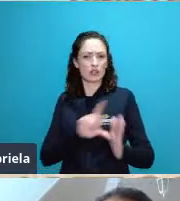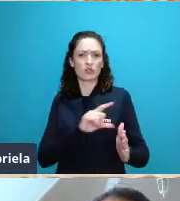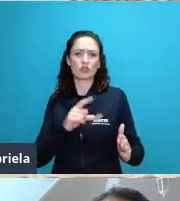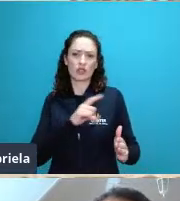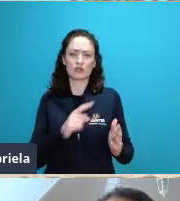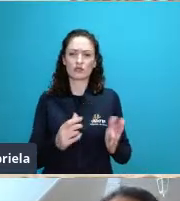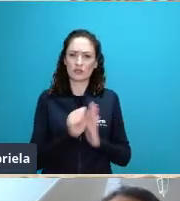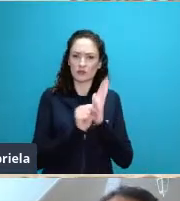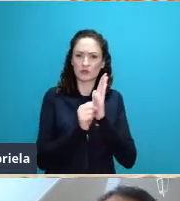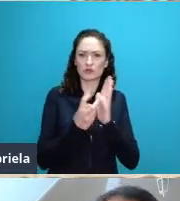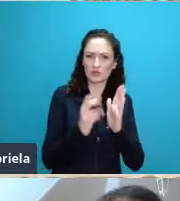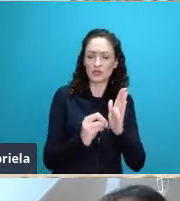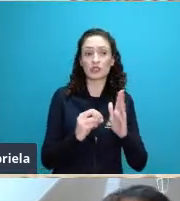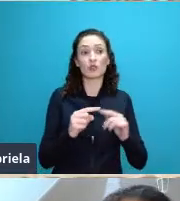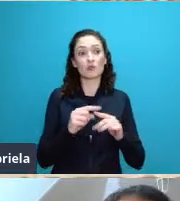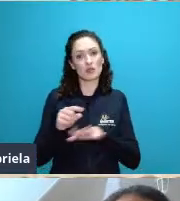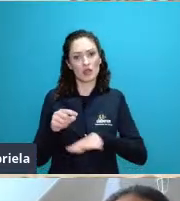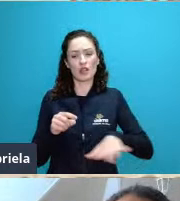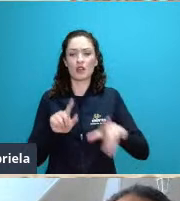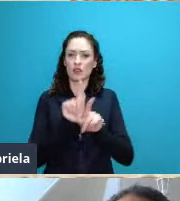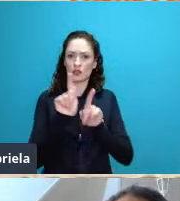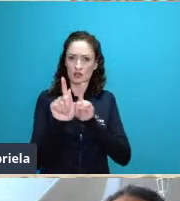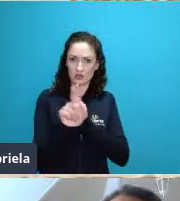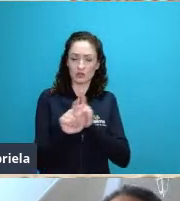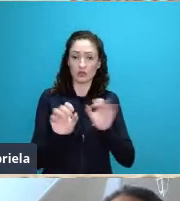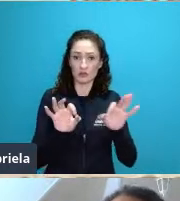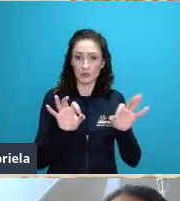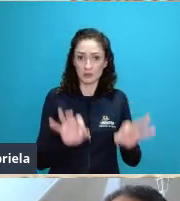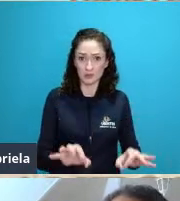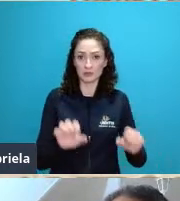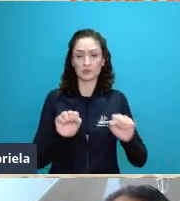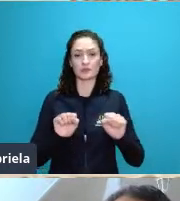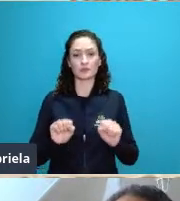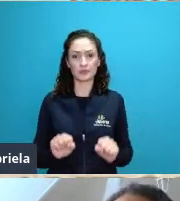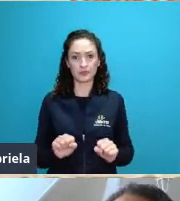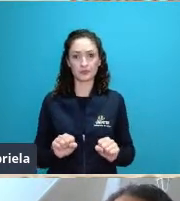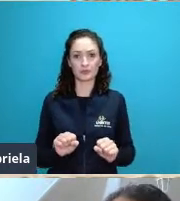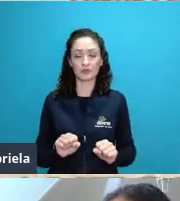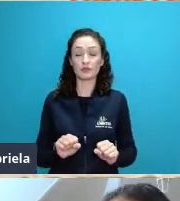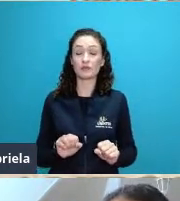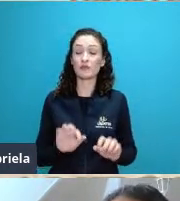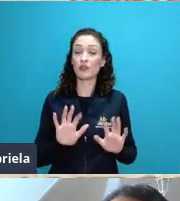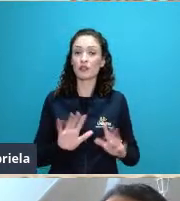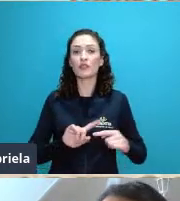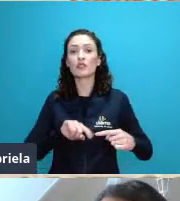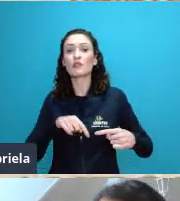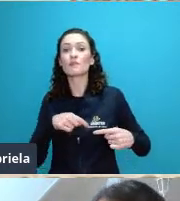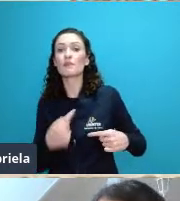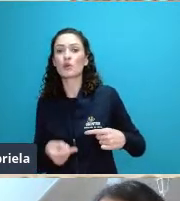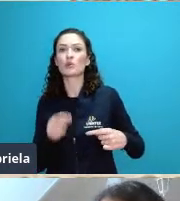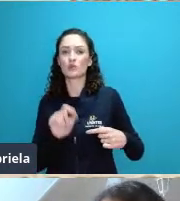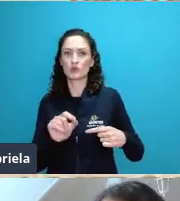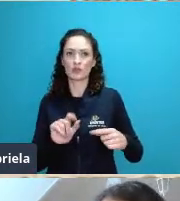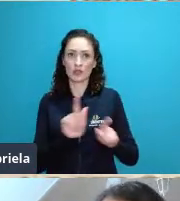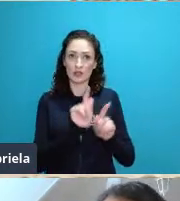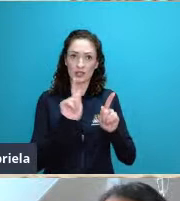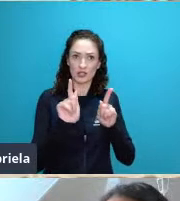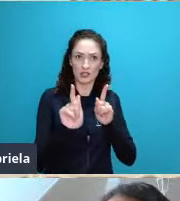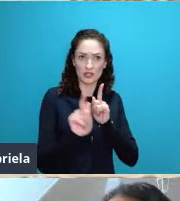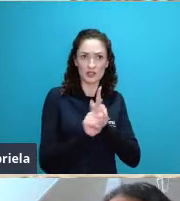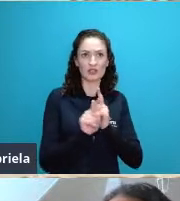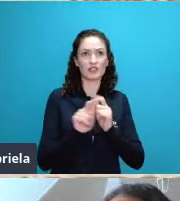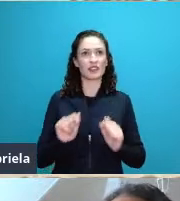e na sequência o que aparece é a nova geografia assim chamada no Brasil